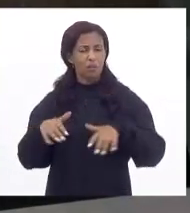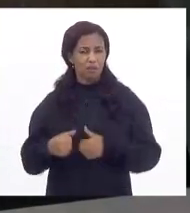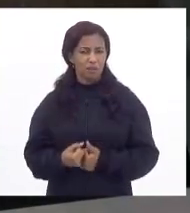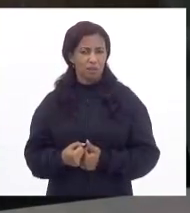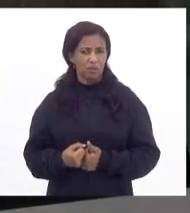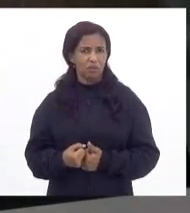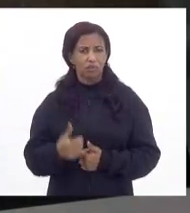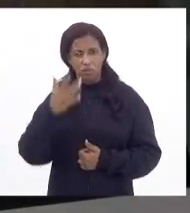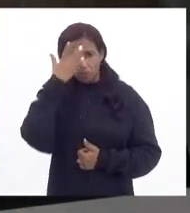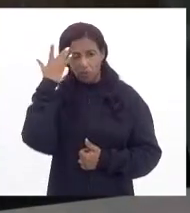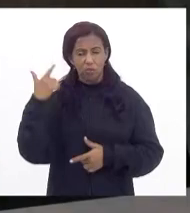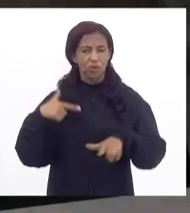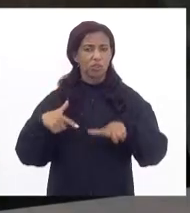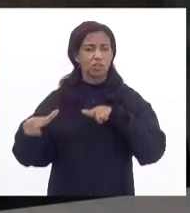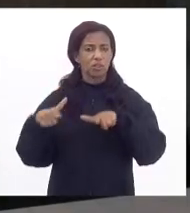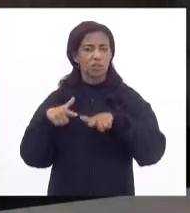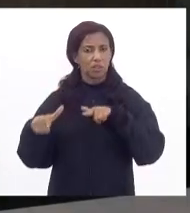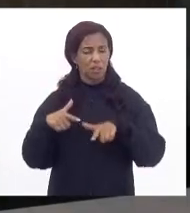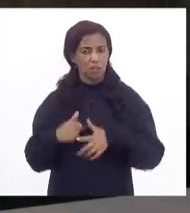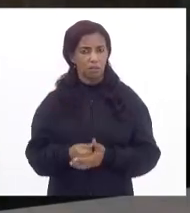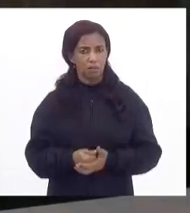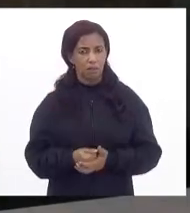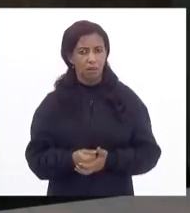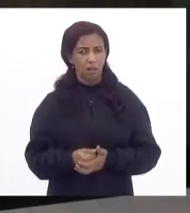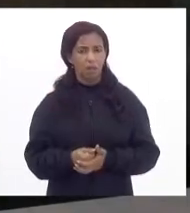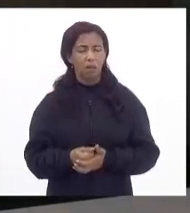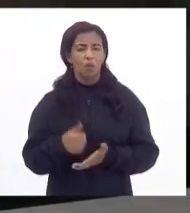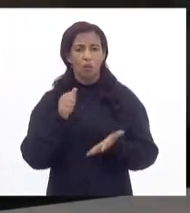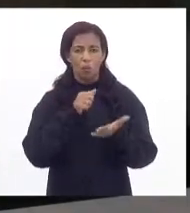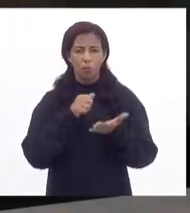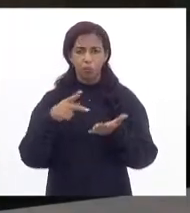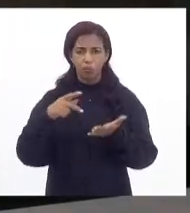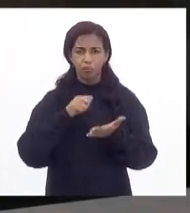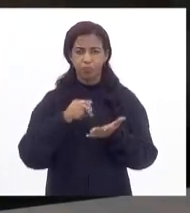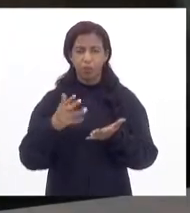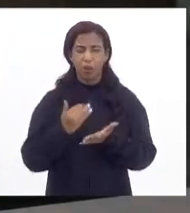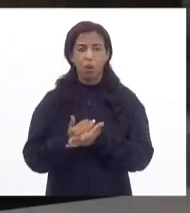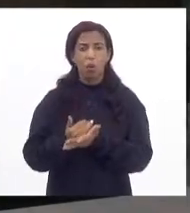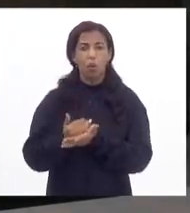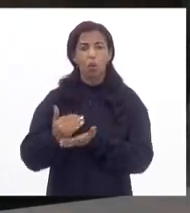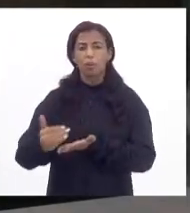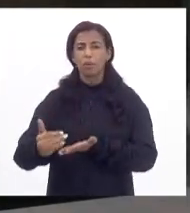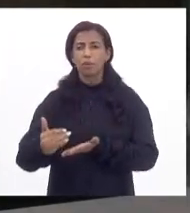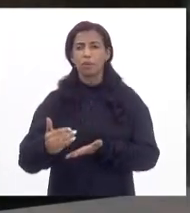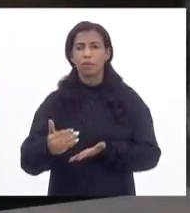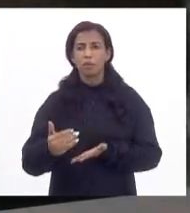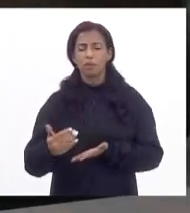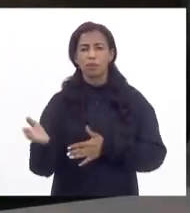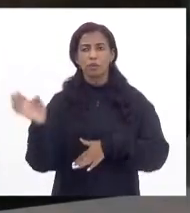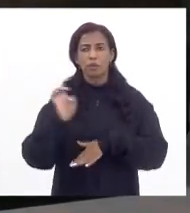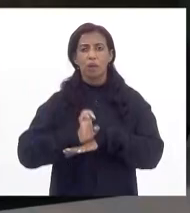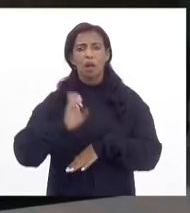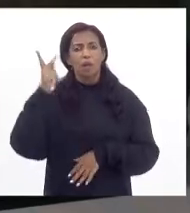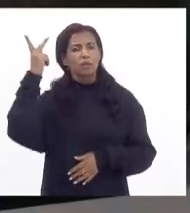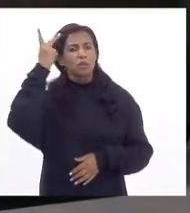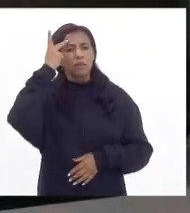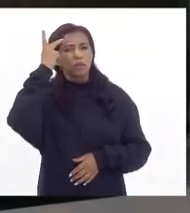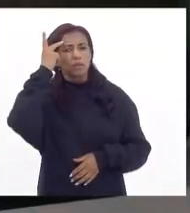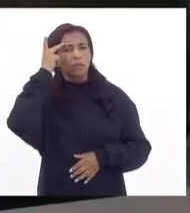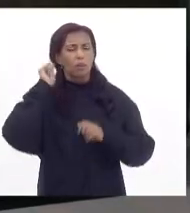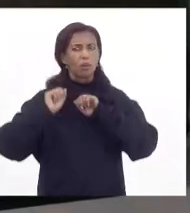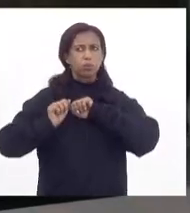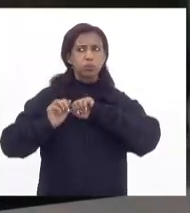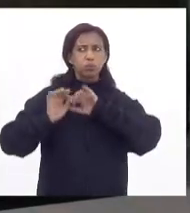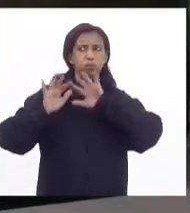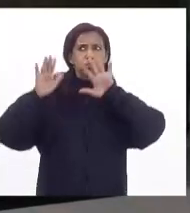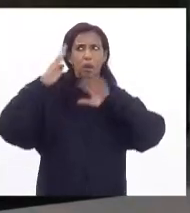aplicativo. O BREC dos APPs é algo que começou no estado de São Paulo e logo ganhou o